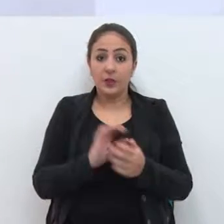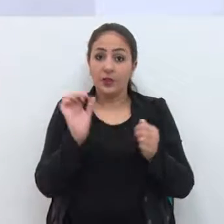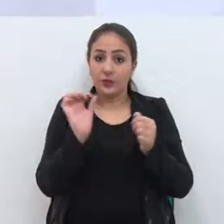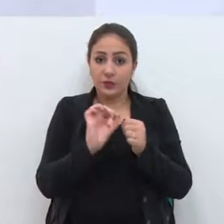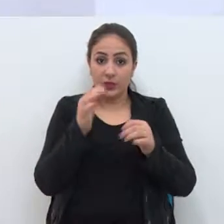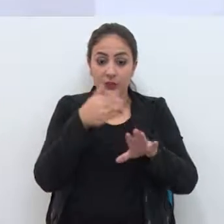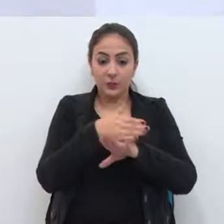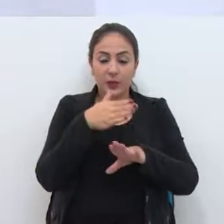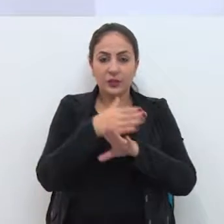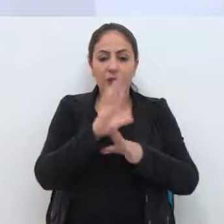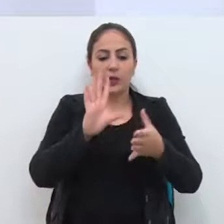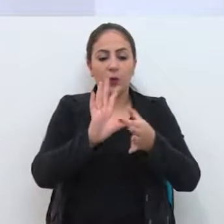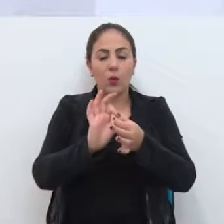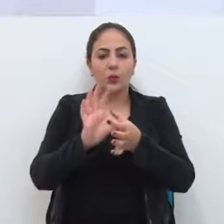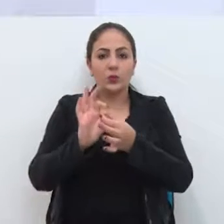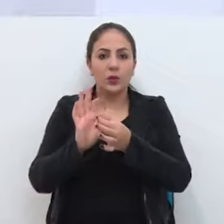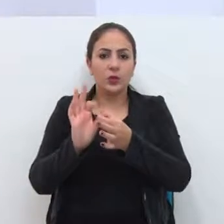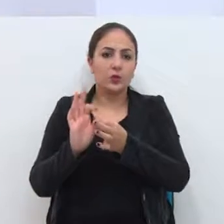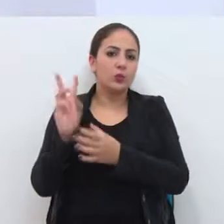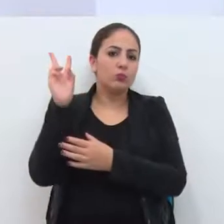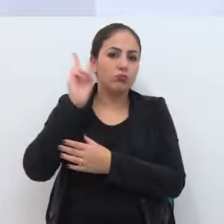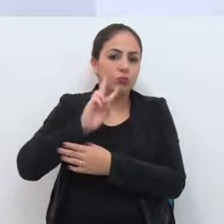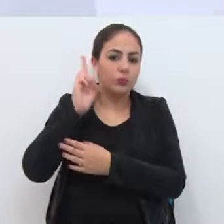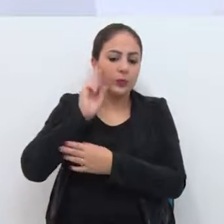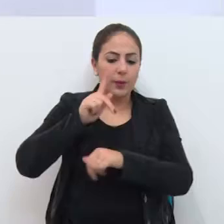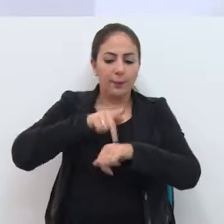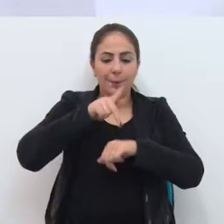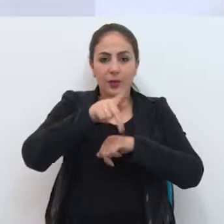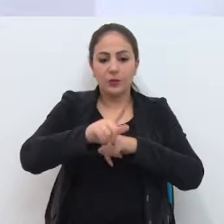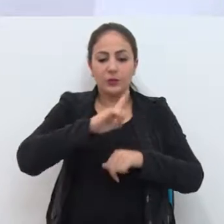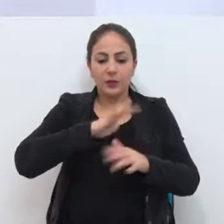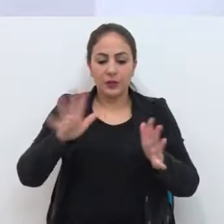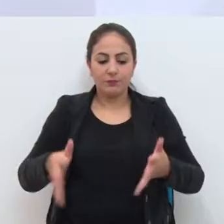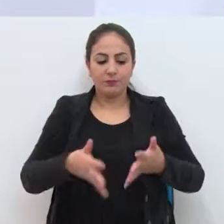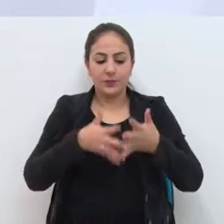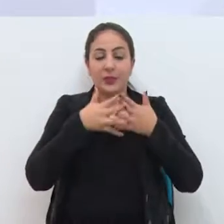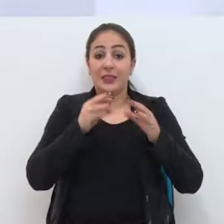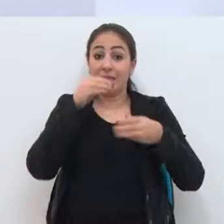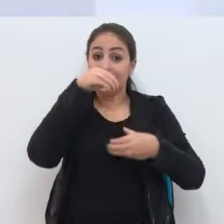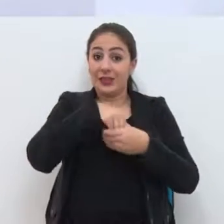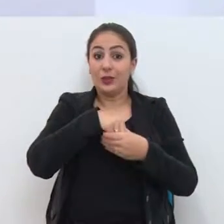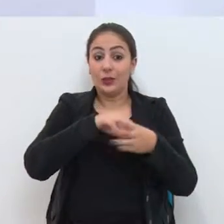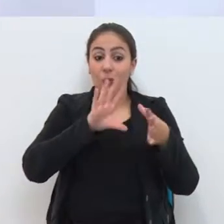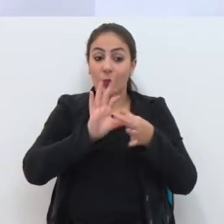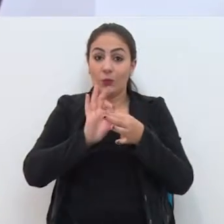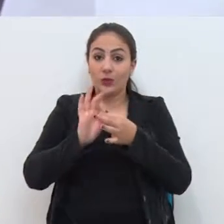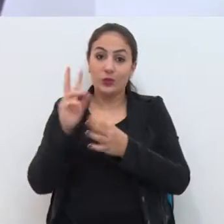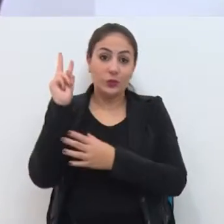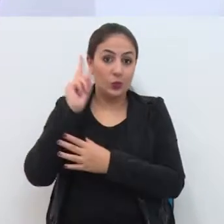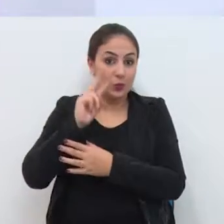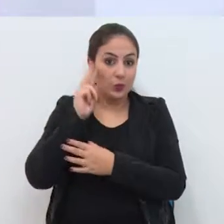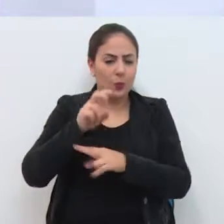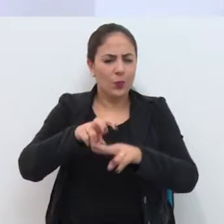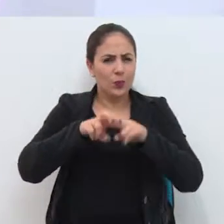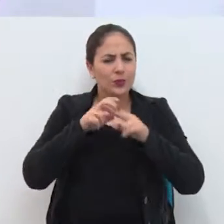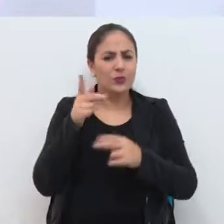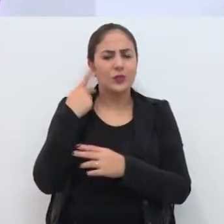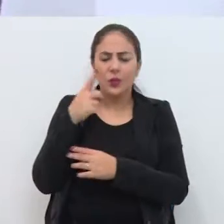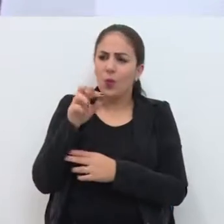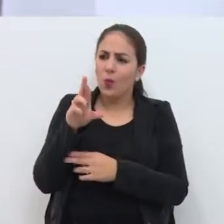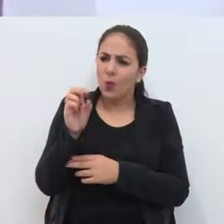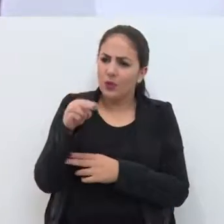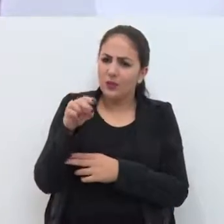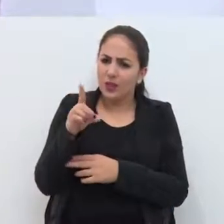faz parte de um contexto histórico, e que, passo fundo, está integrado neste contexto histórico. Por isso, vereador Ronaldo, que eu